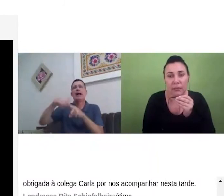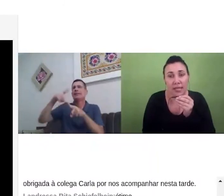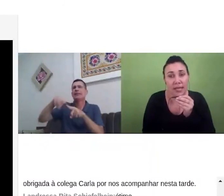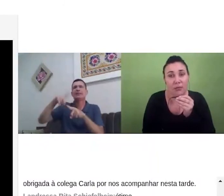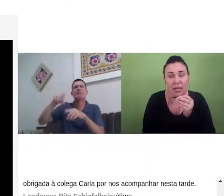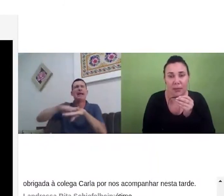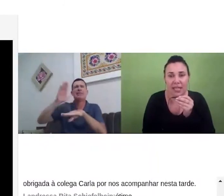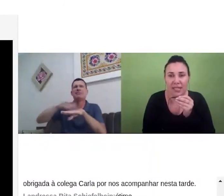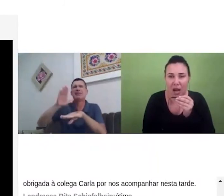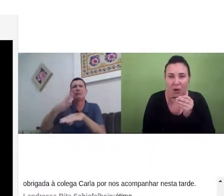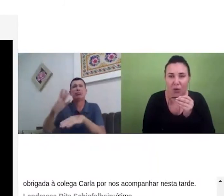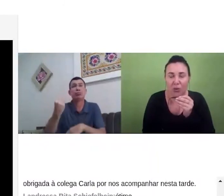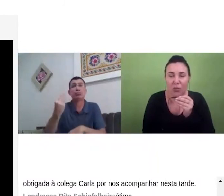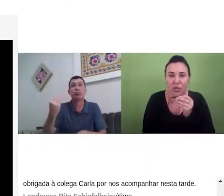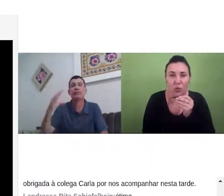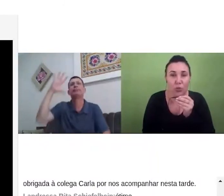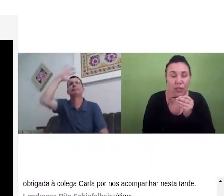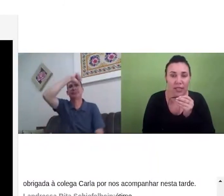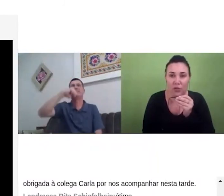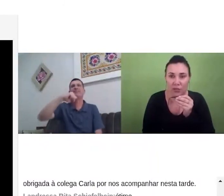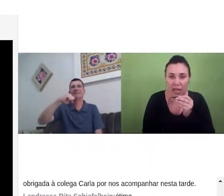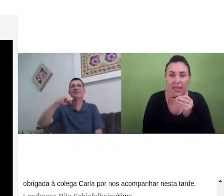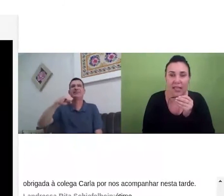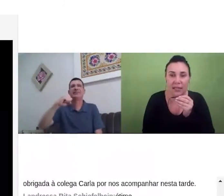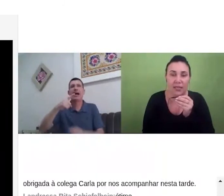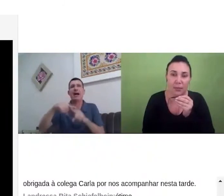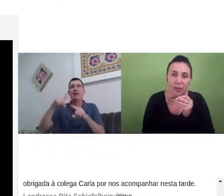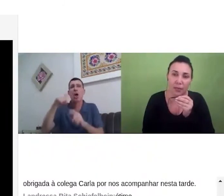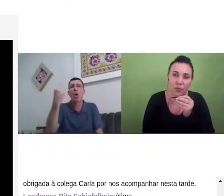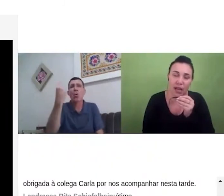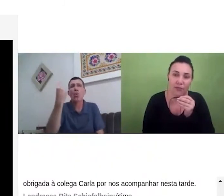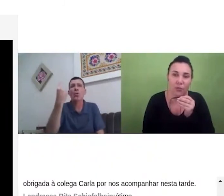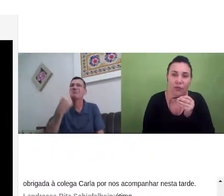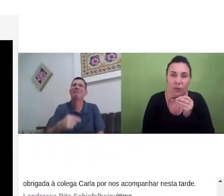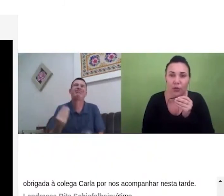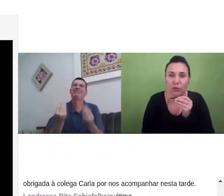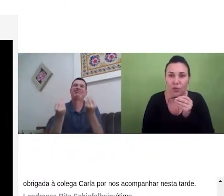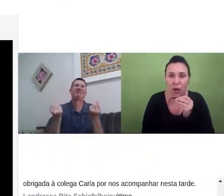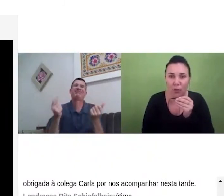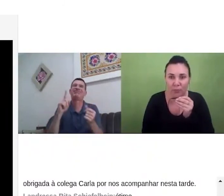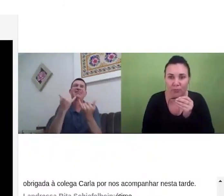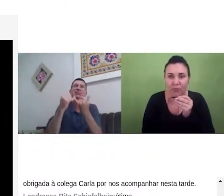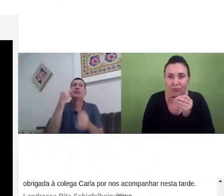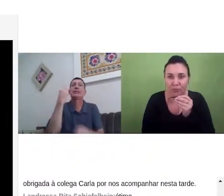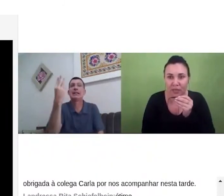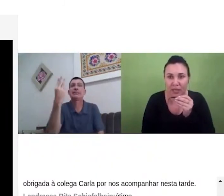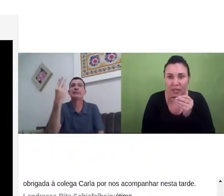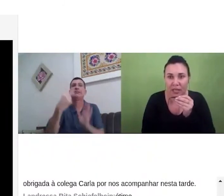mas eram sempre mais cálculos e tinham muitas atividades ele também sempre demonstrava de uma forma muito visual